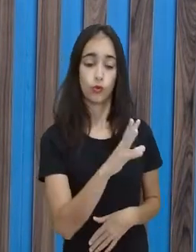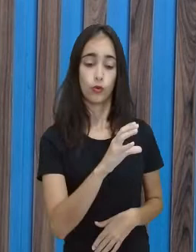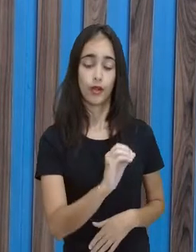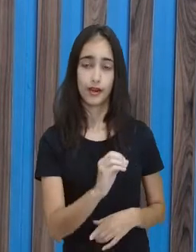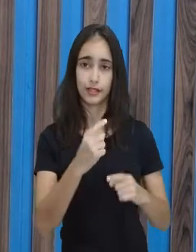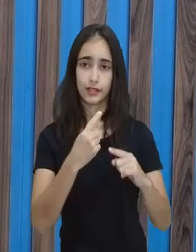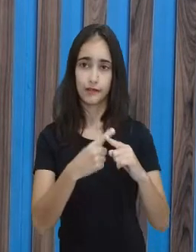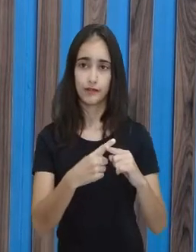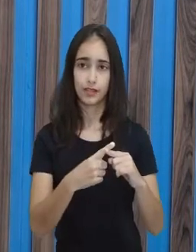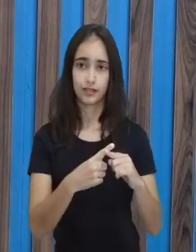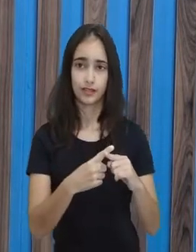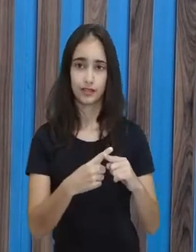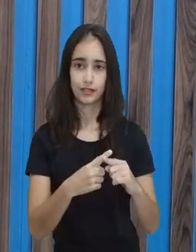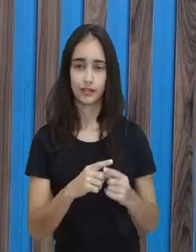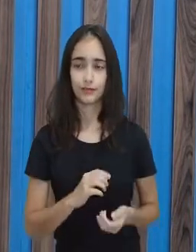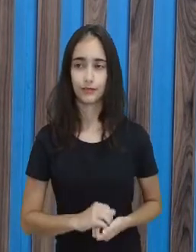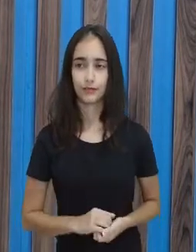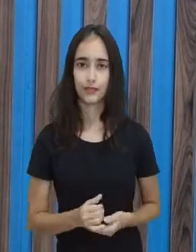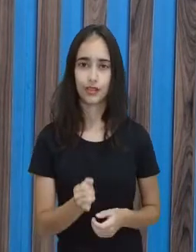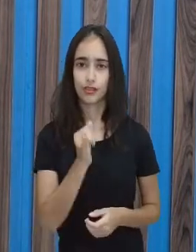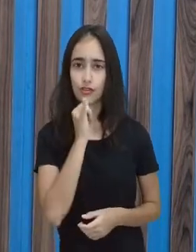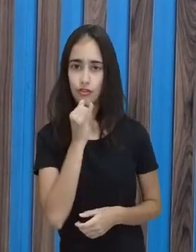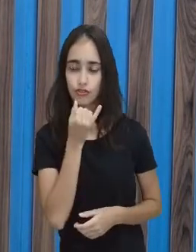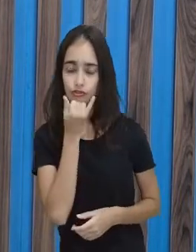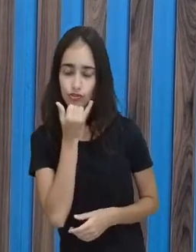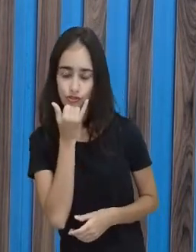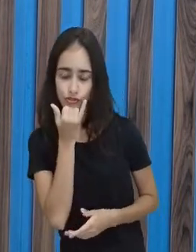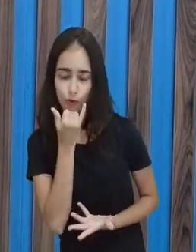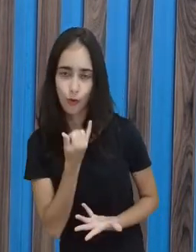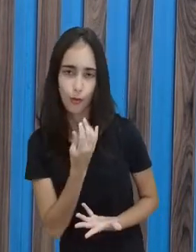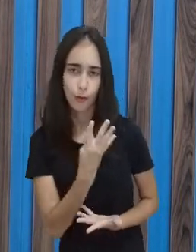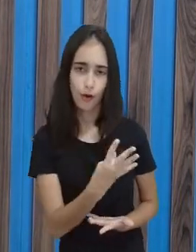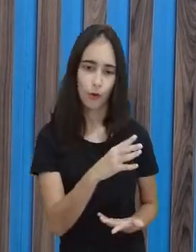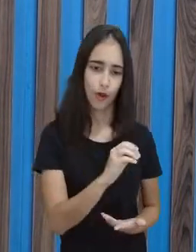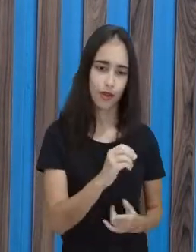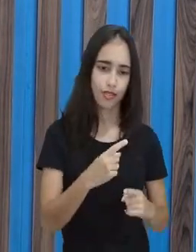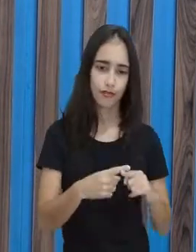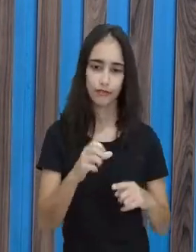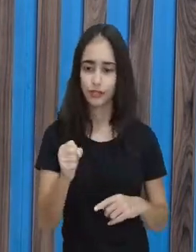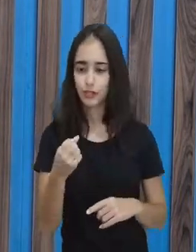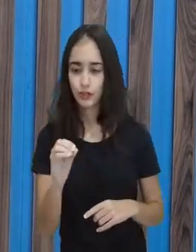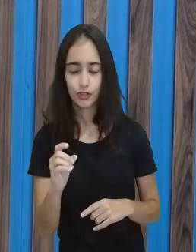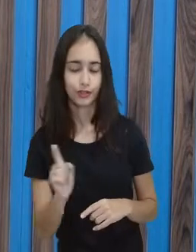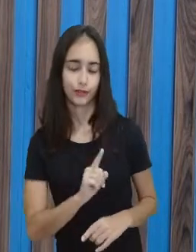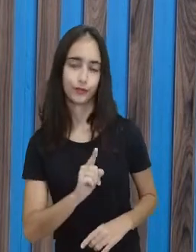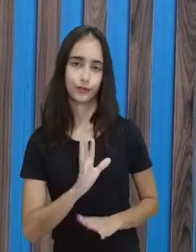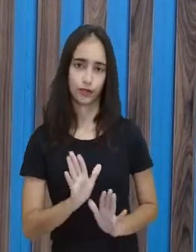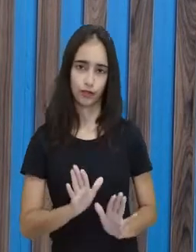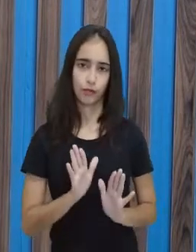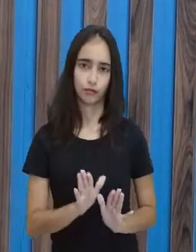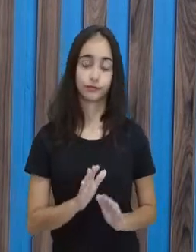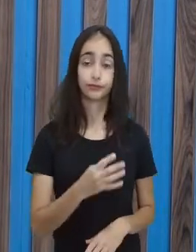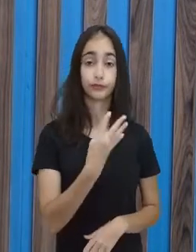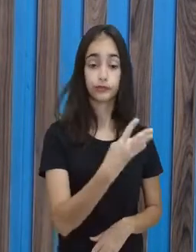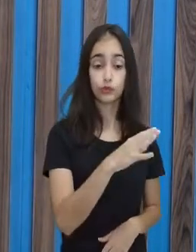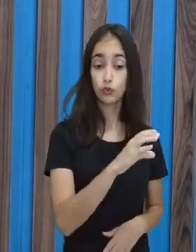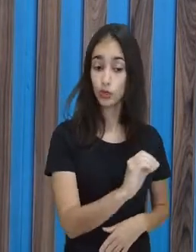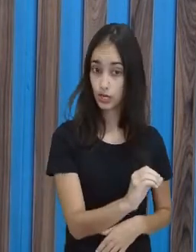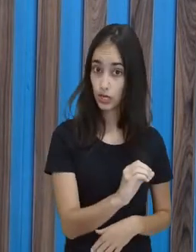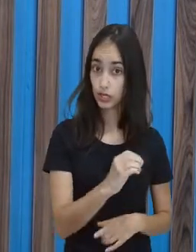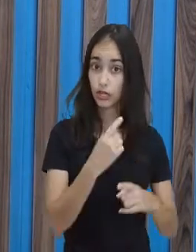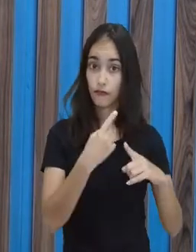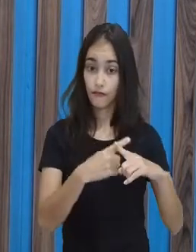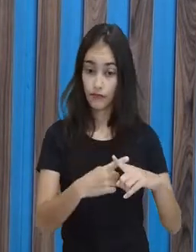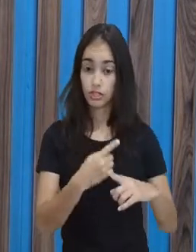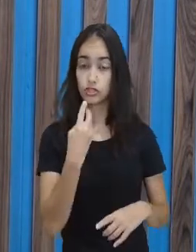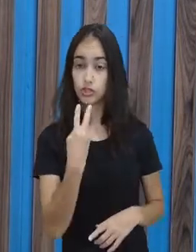igual a... Oh, desculpa, gente! Eles dois. Eita, troquei. 40 vezes 2 é igual a